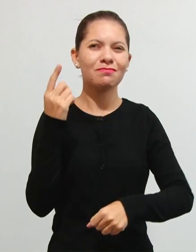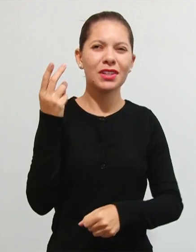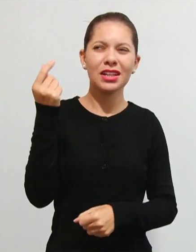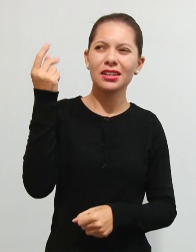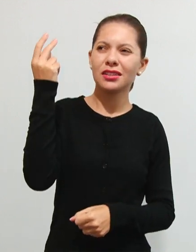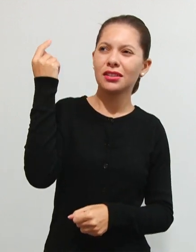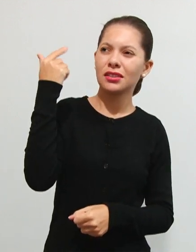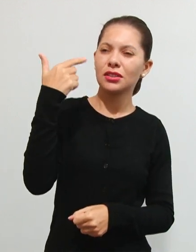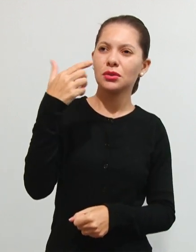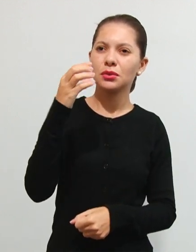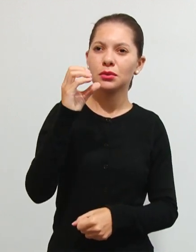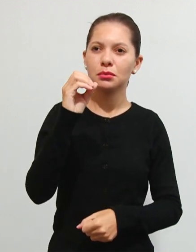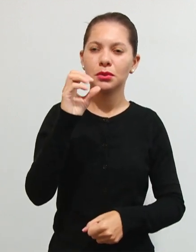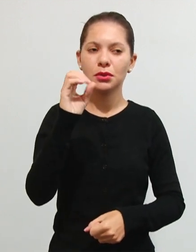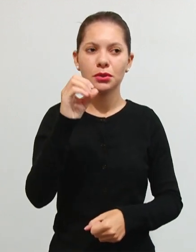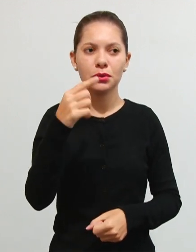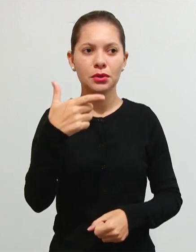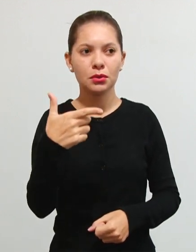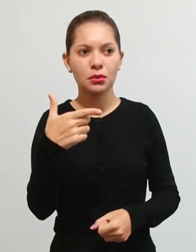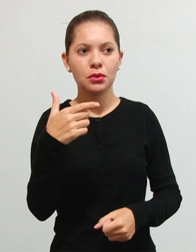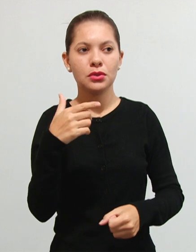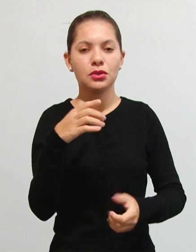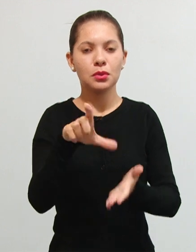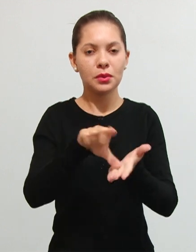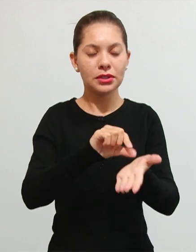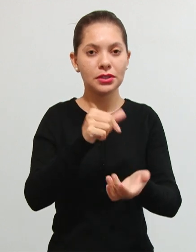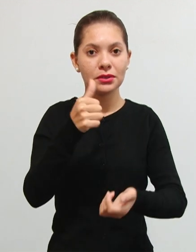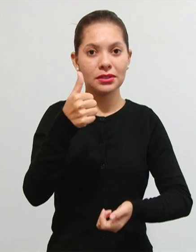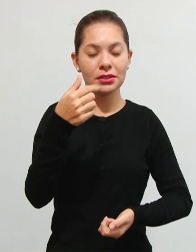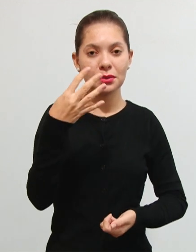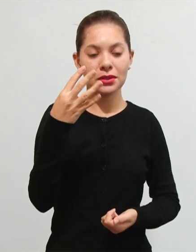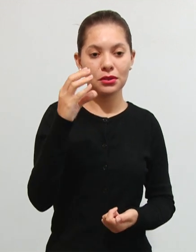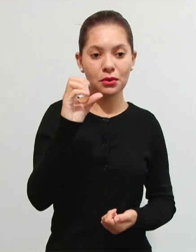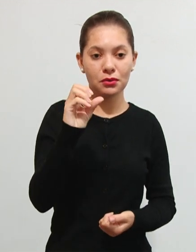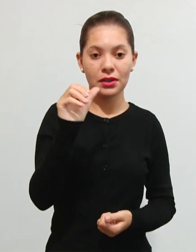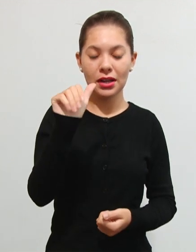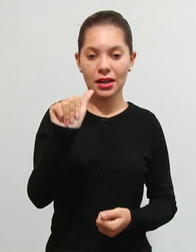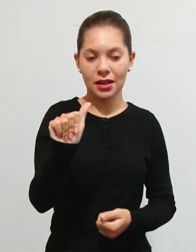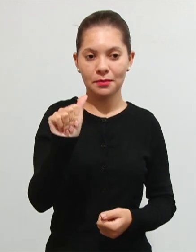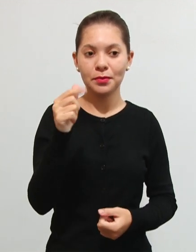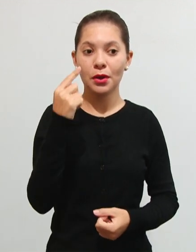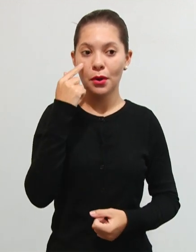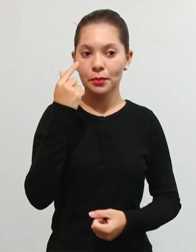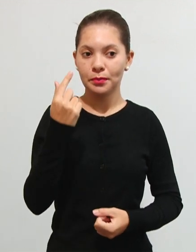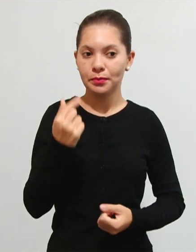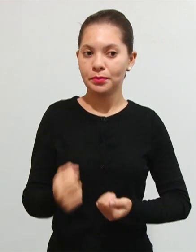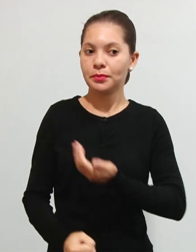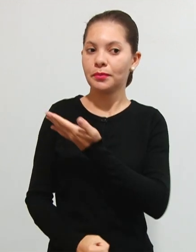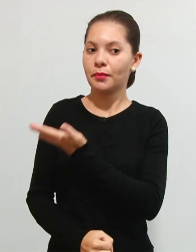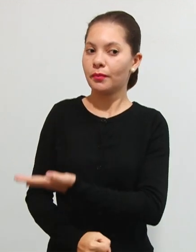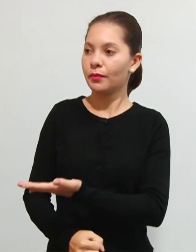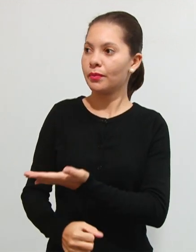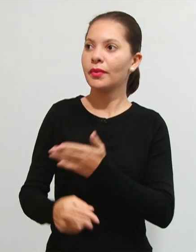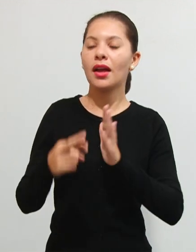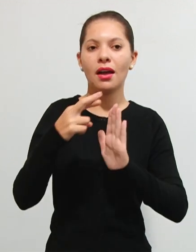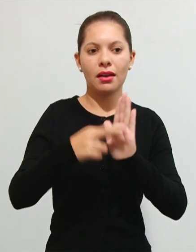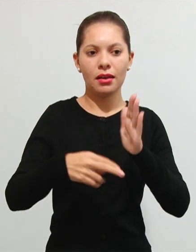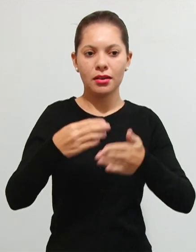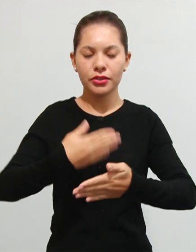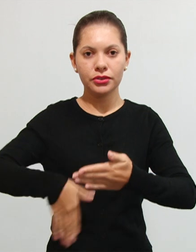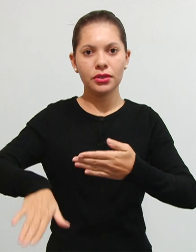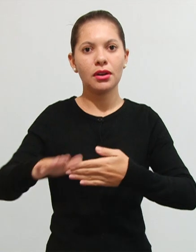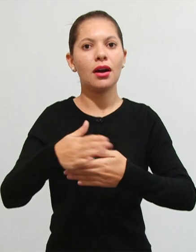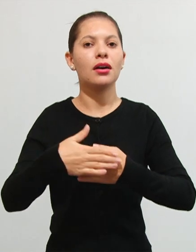2002 no artigo 149A tá bom olha só a regra geral tá da